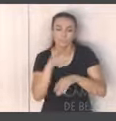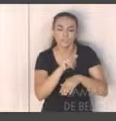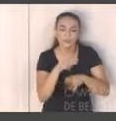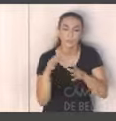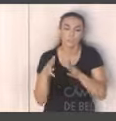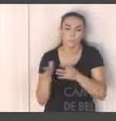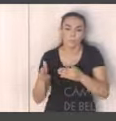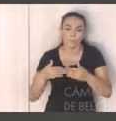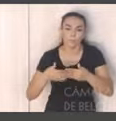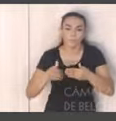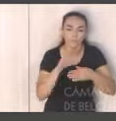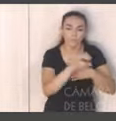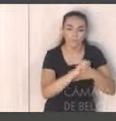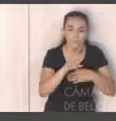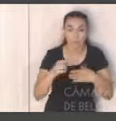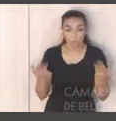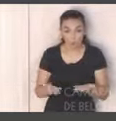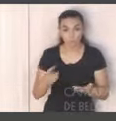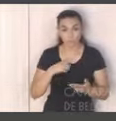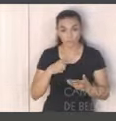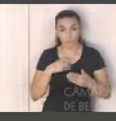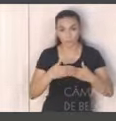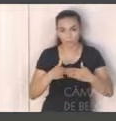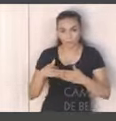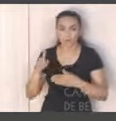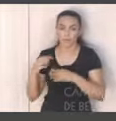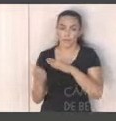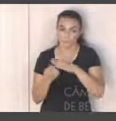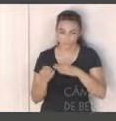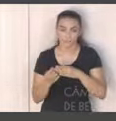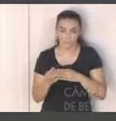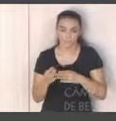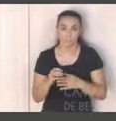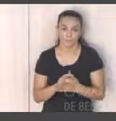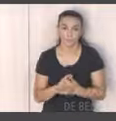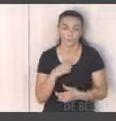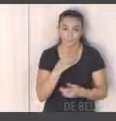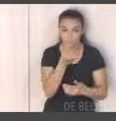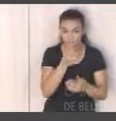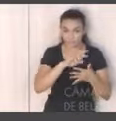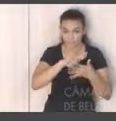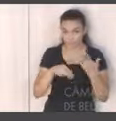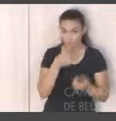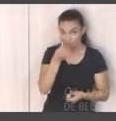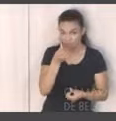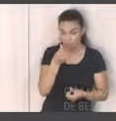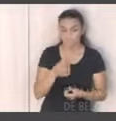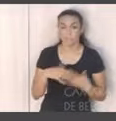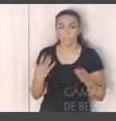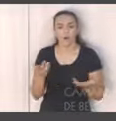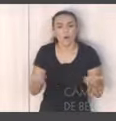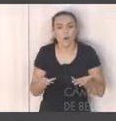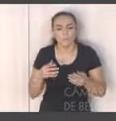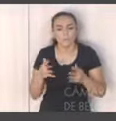Então hoje quem faz a coleta porta-a-porta são as cooperativas são seis cooperativas. E a gente tem uma dificuldade no cenário atual por quê?